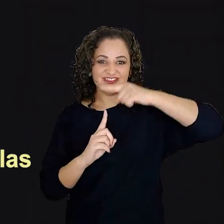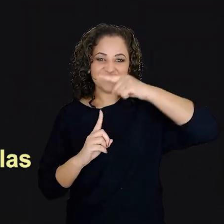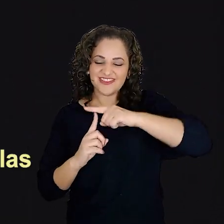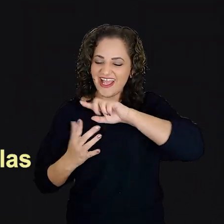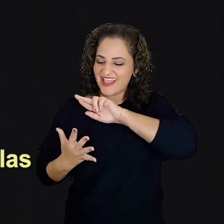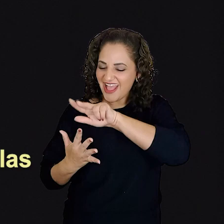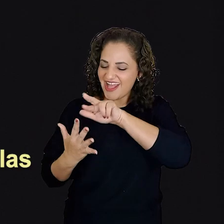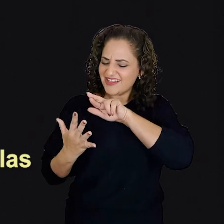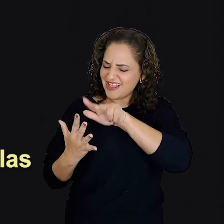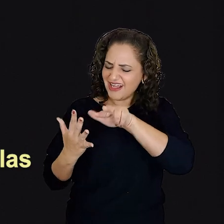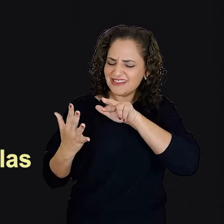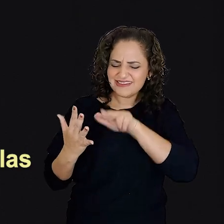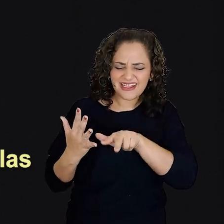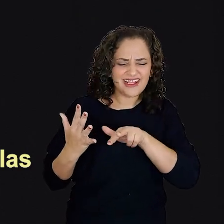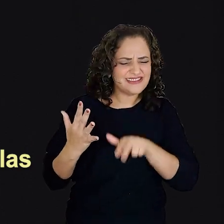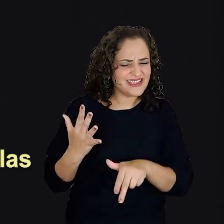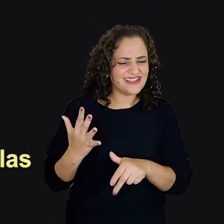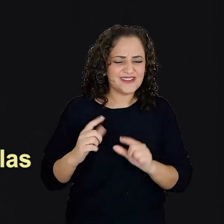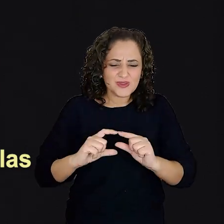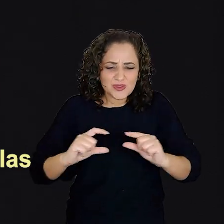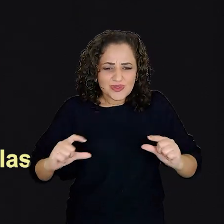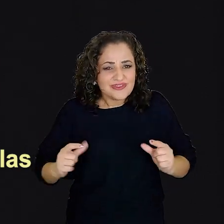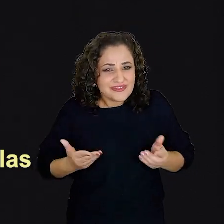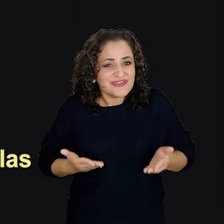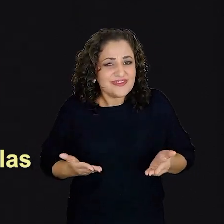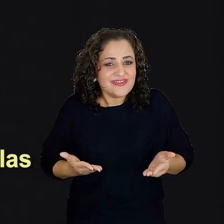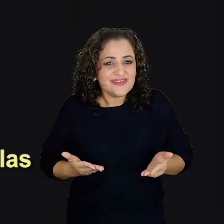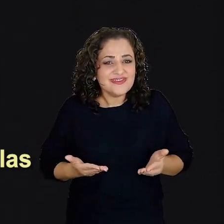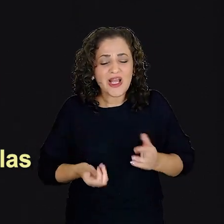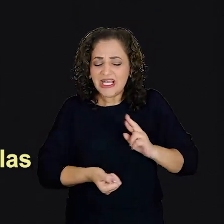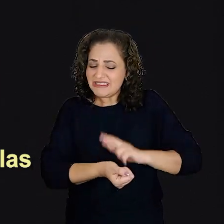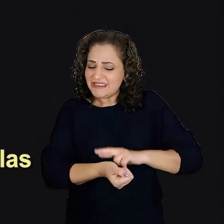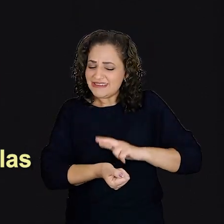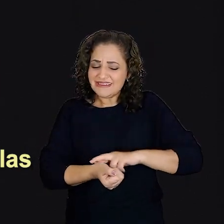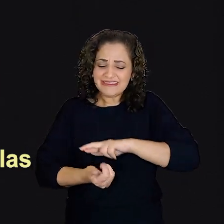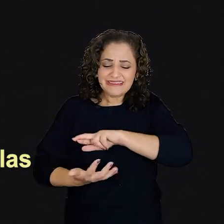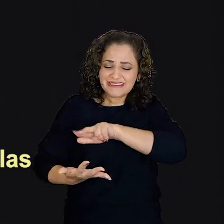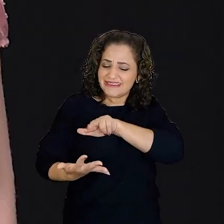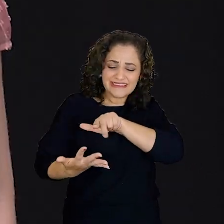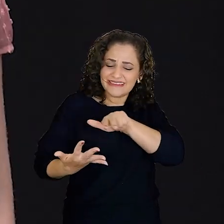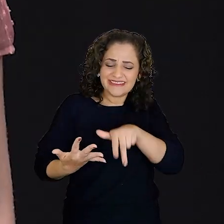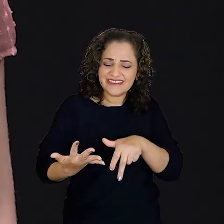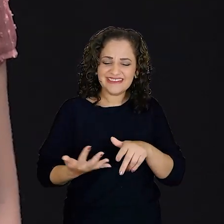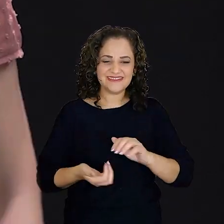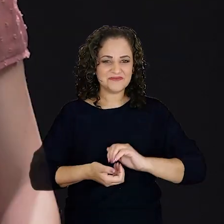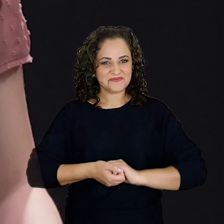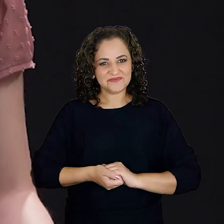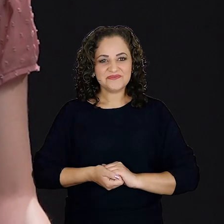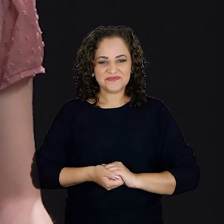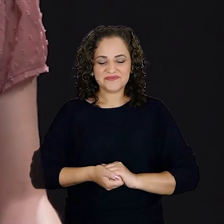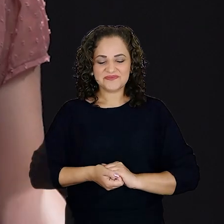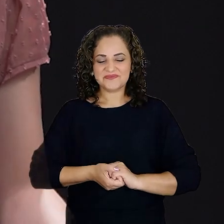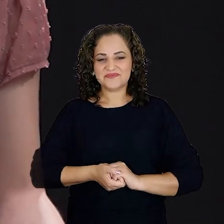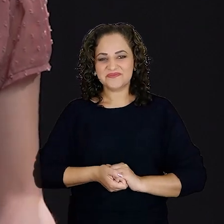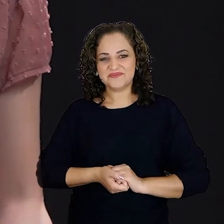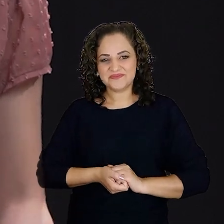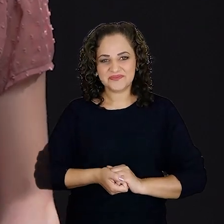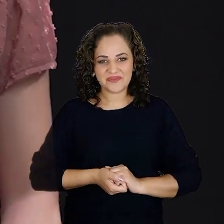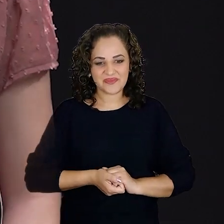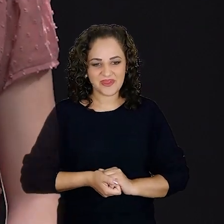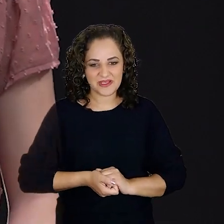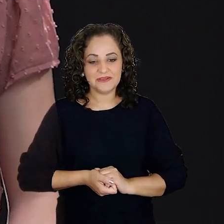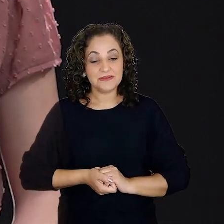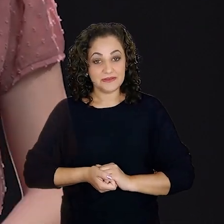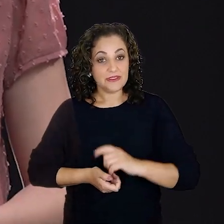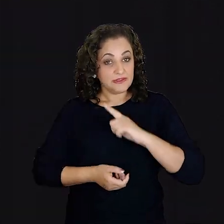tangos, fados, gavotas, mazurcas, barcarolas, havaneiras, serestas e até